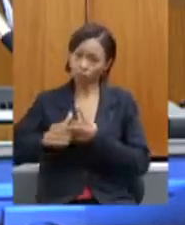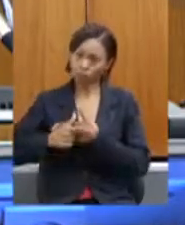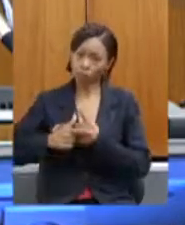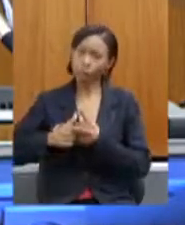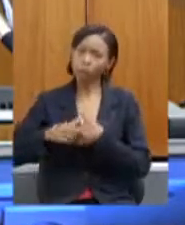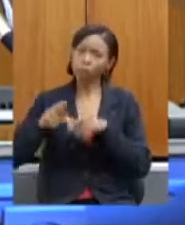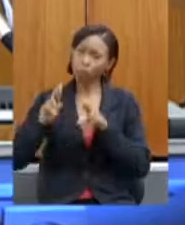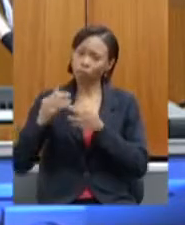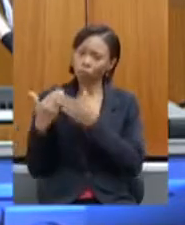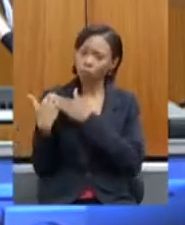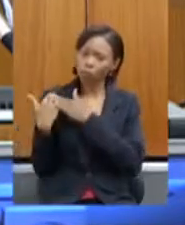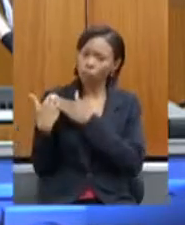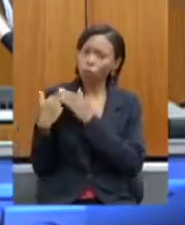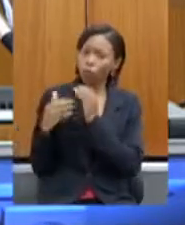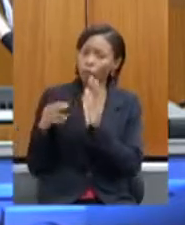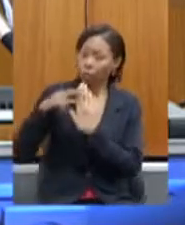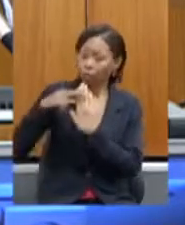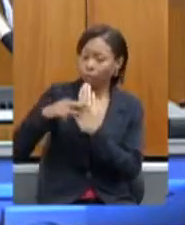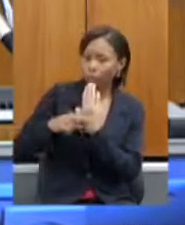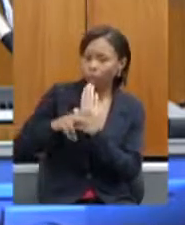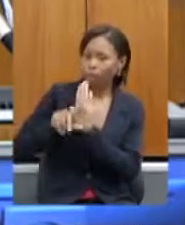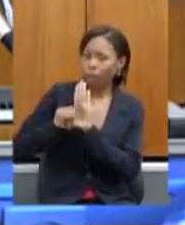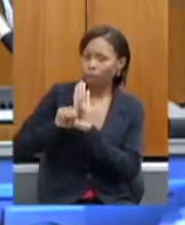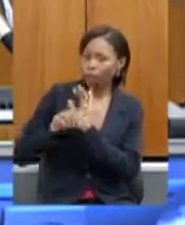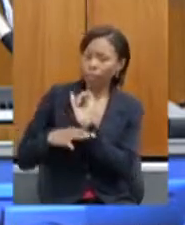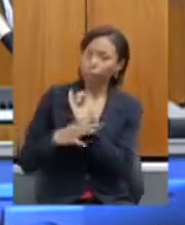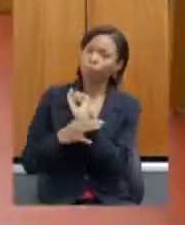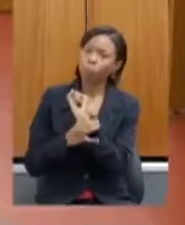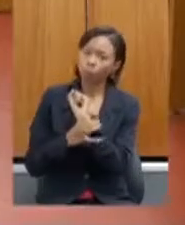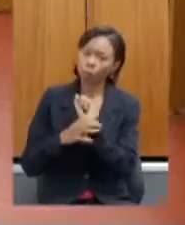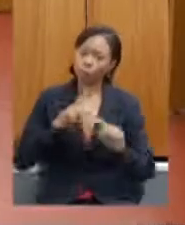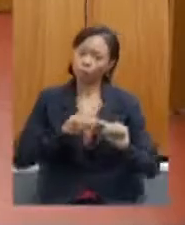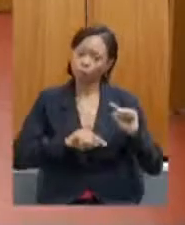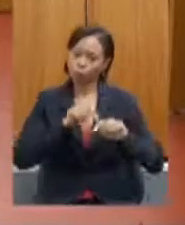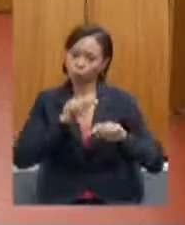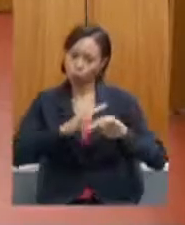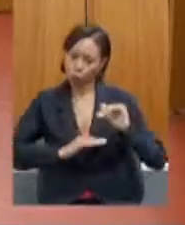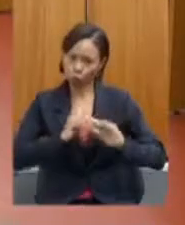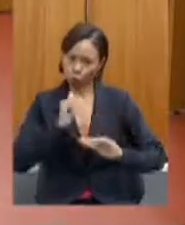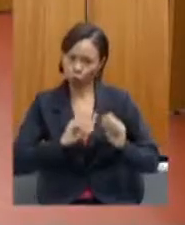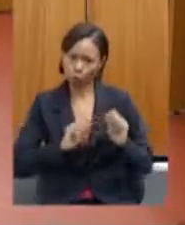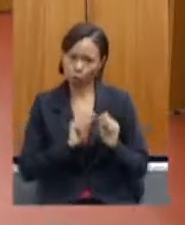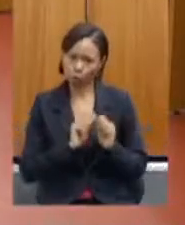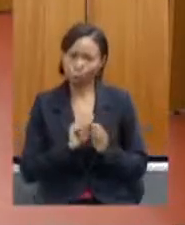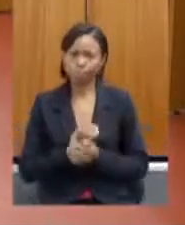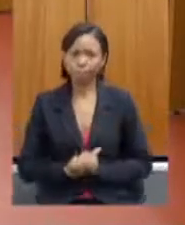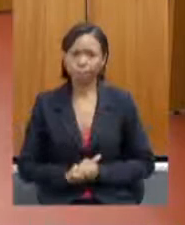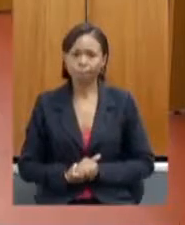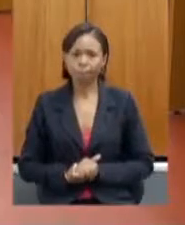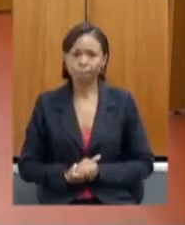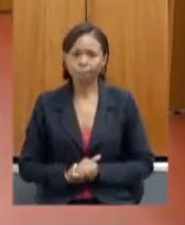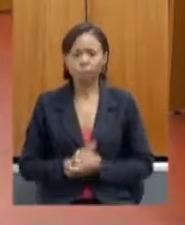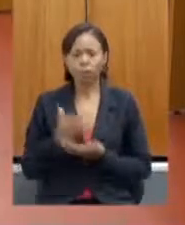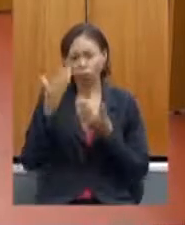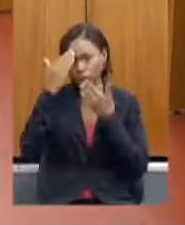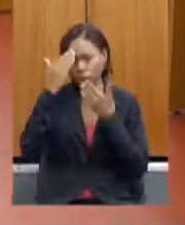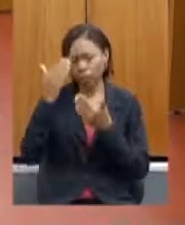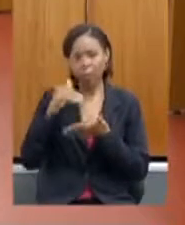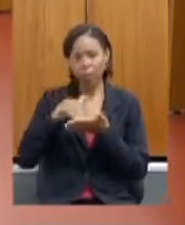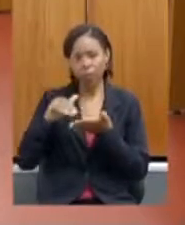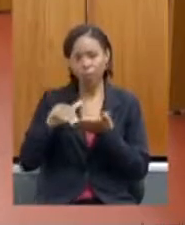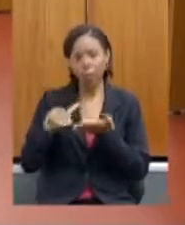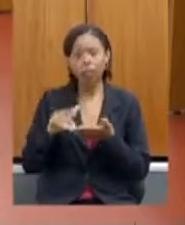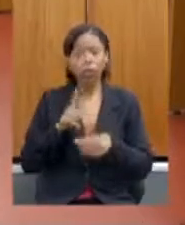segura para os nossos produtos muito obrigado deputado muito obrigado secretária nós ainda estamos dentro do tempo e eu vou me